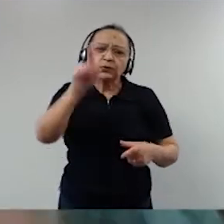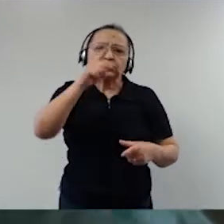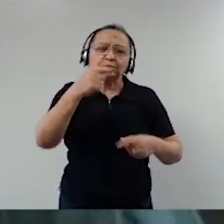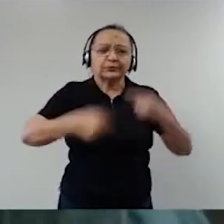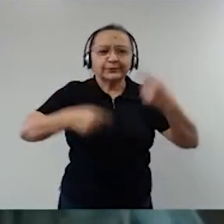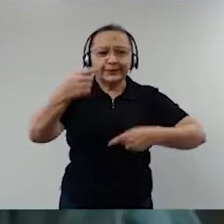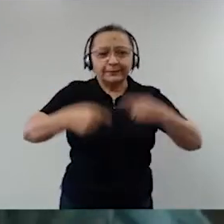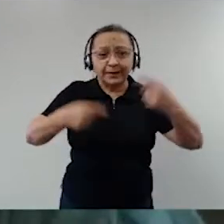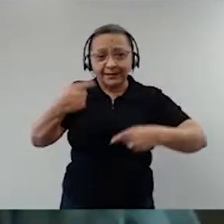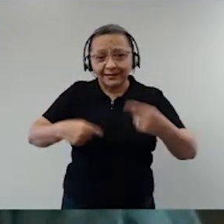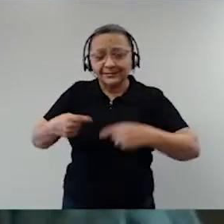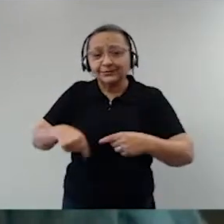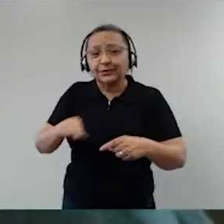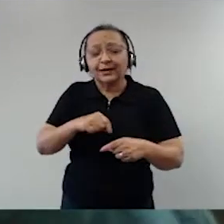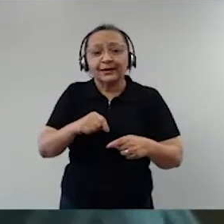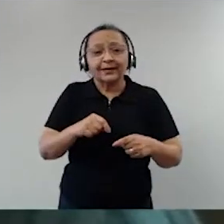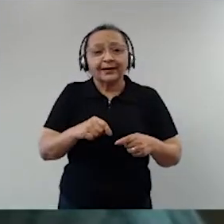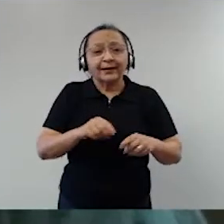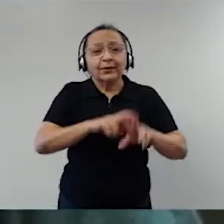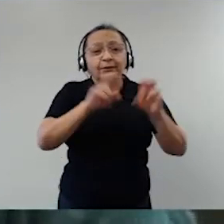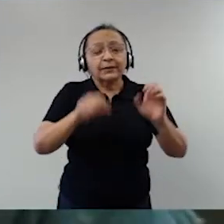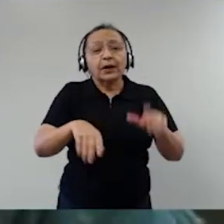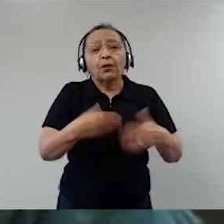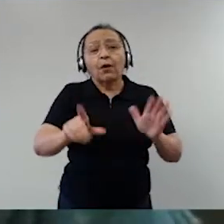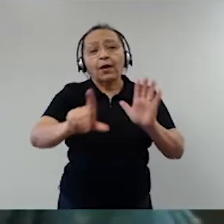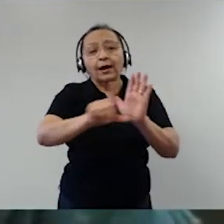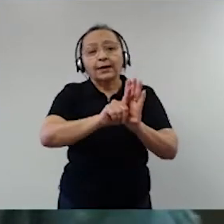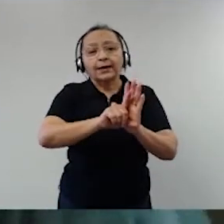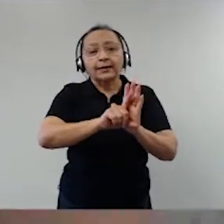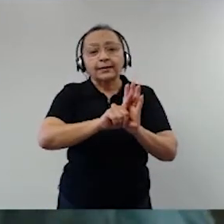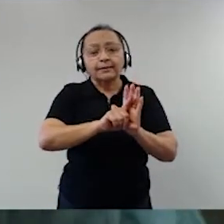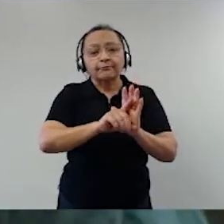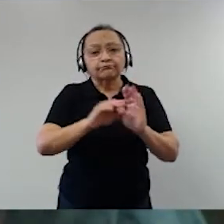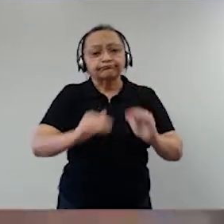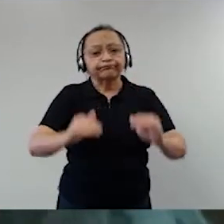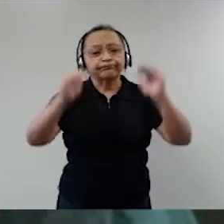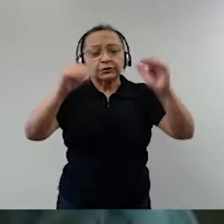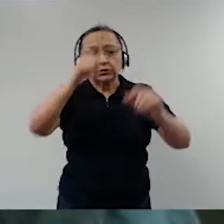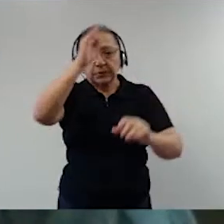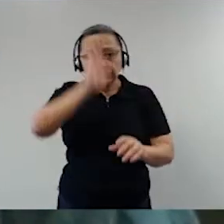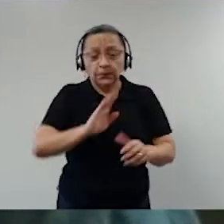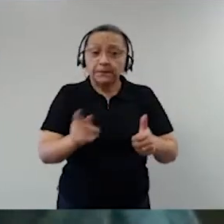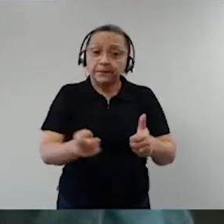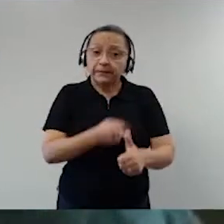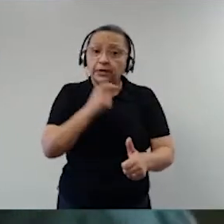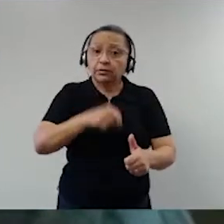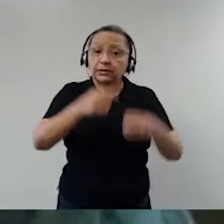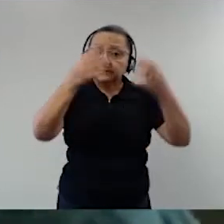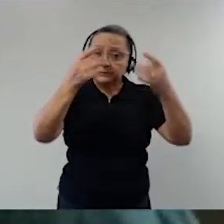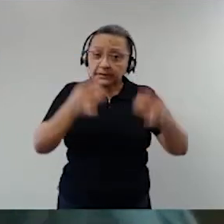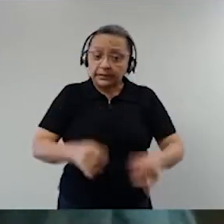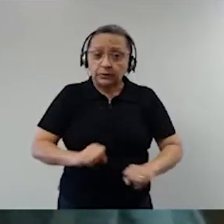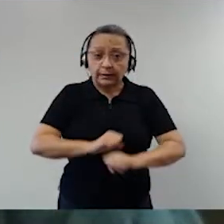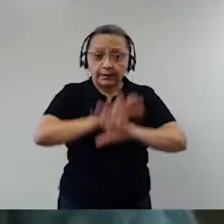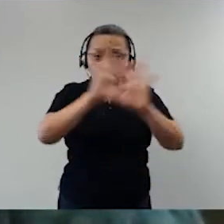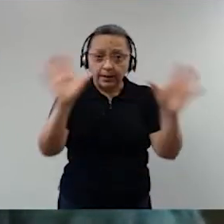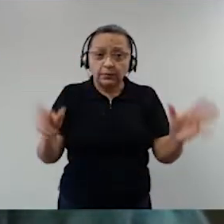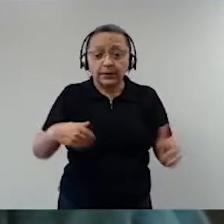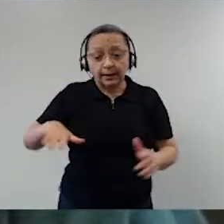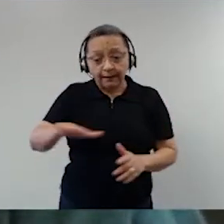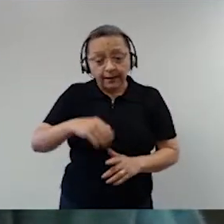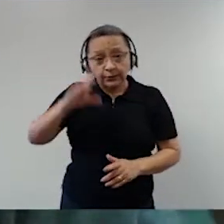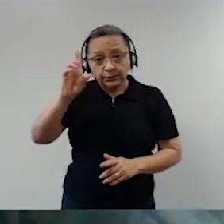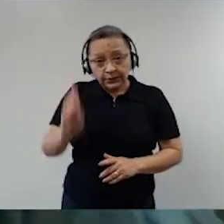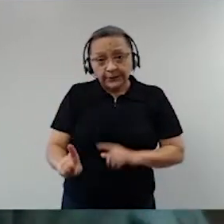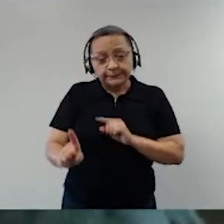que se debateu qual seria a lei supremo brasileira. Primeiro, definindo claramente qual era o Estado de direito,